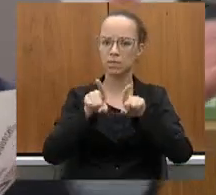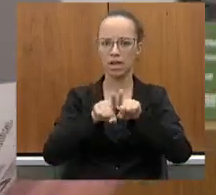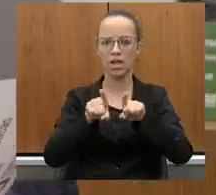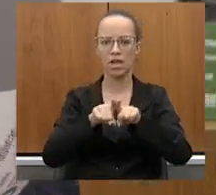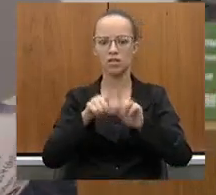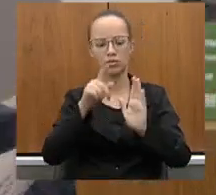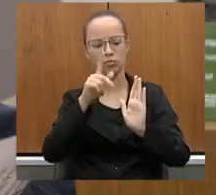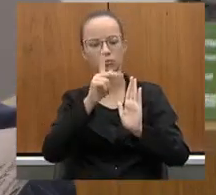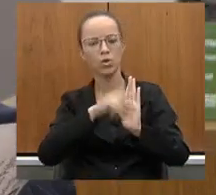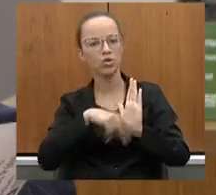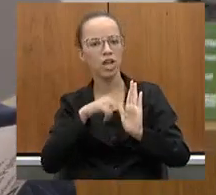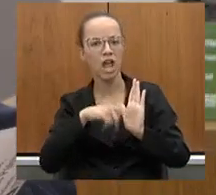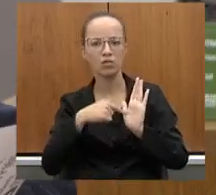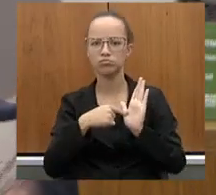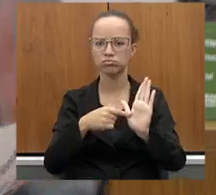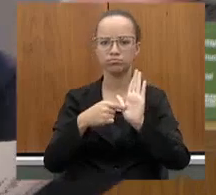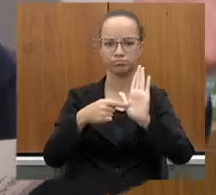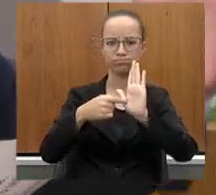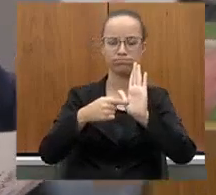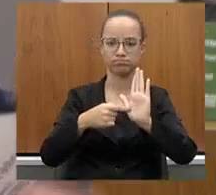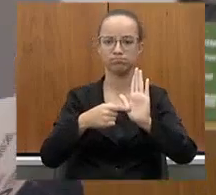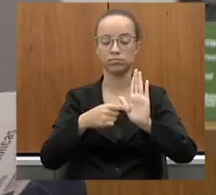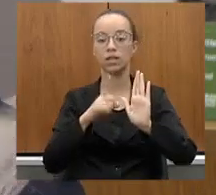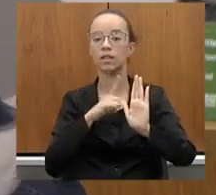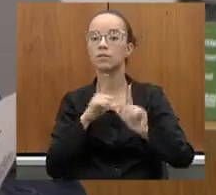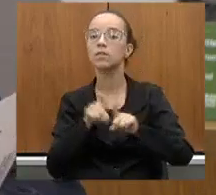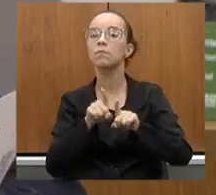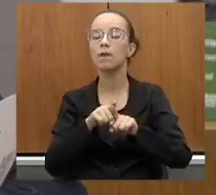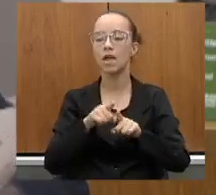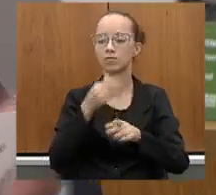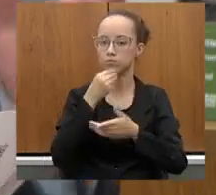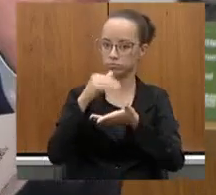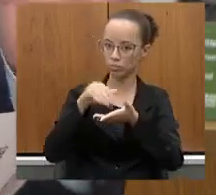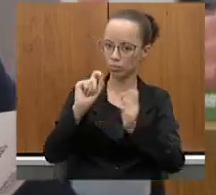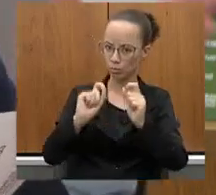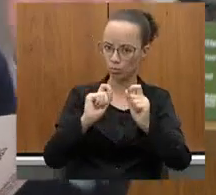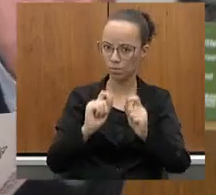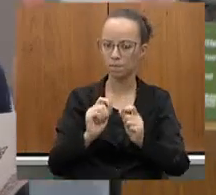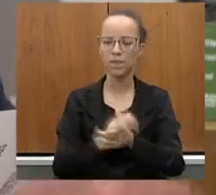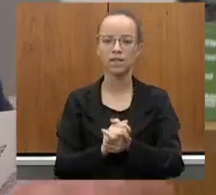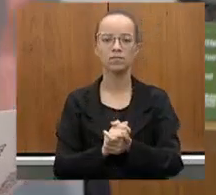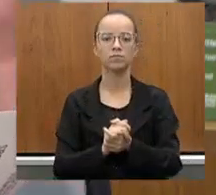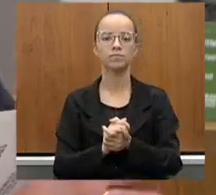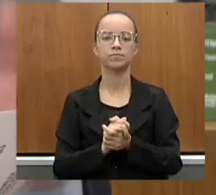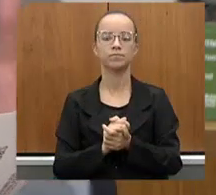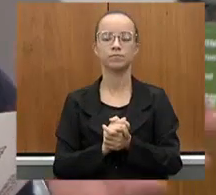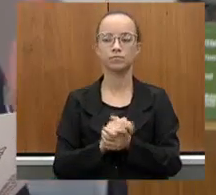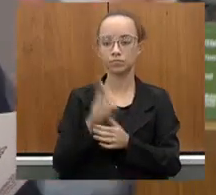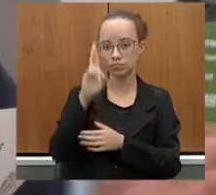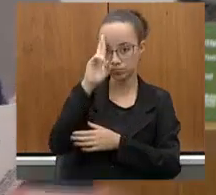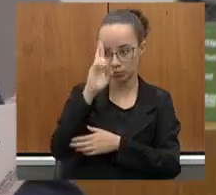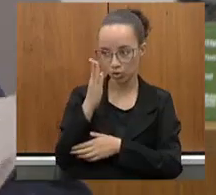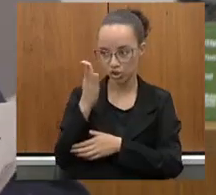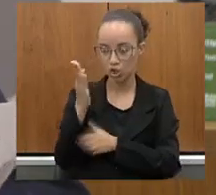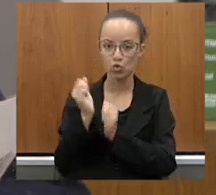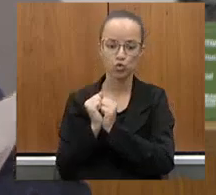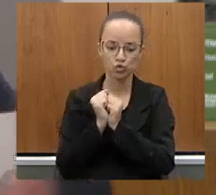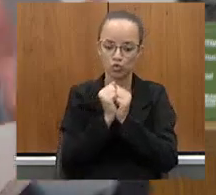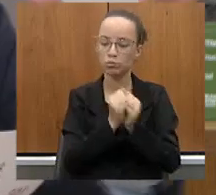dos projetos que apresentamos. Temos também, secretário, de tantas idas que V. Exª esteve comigo,